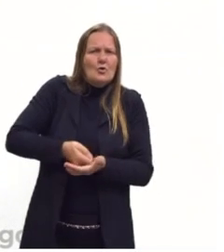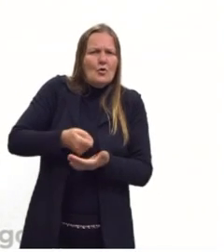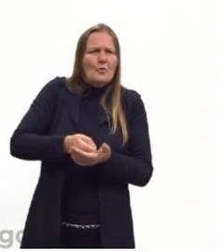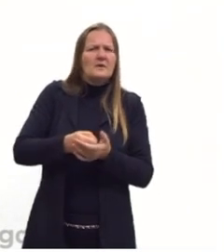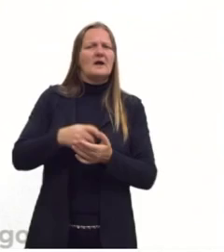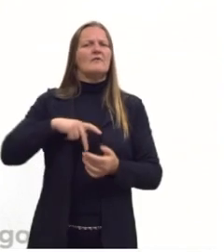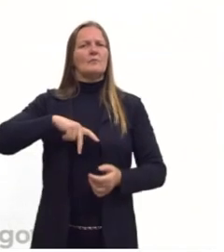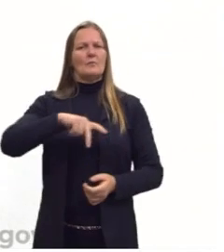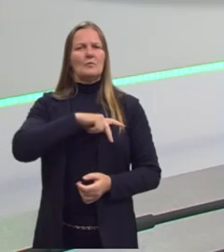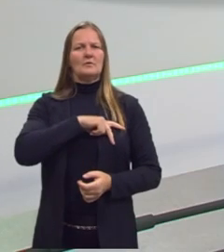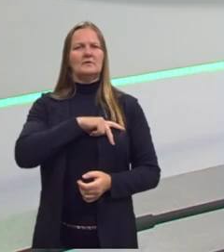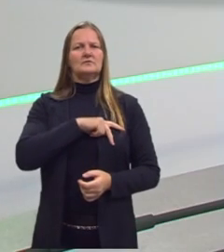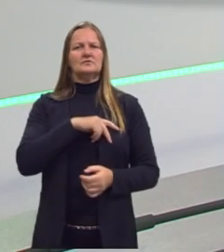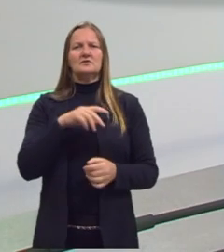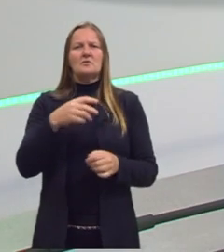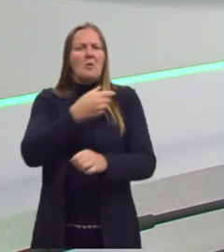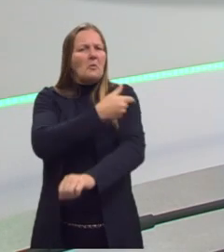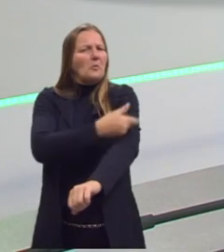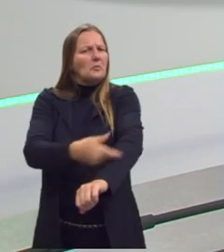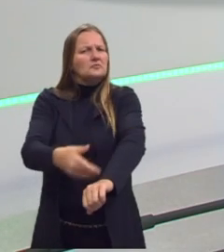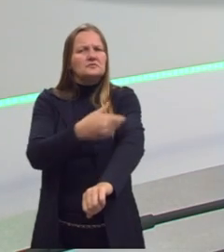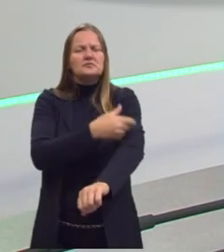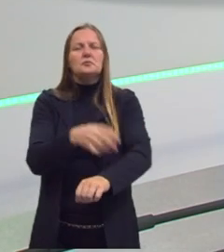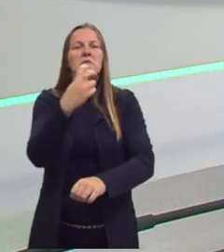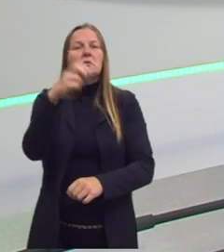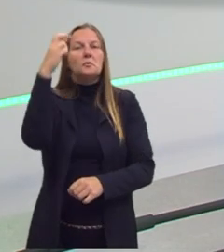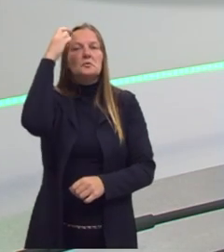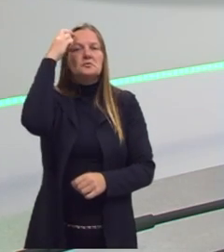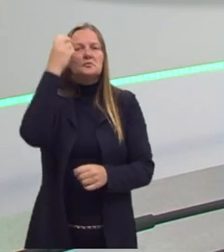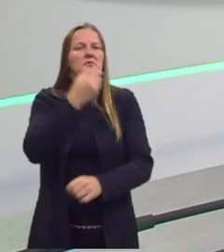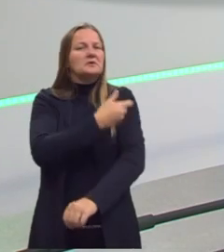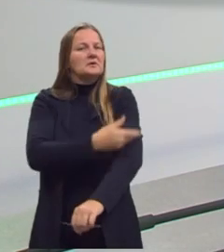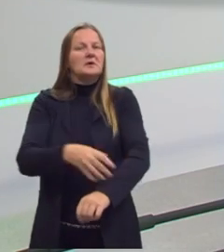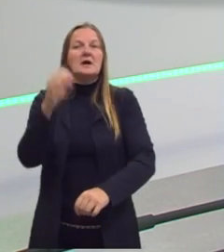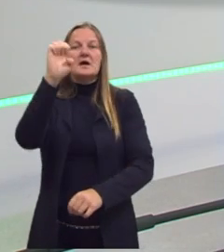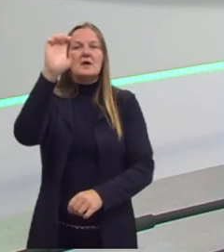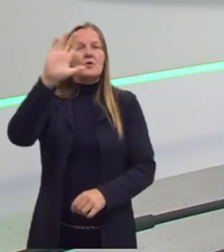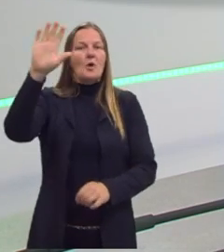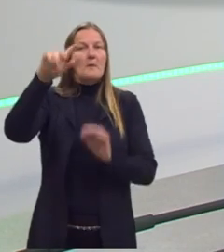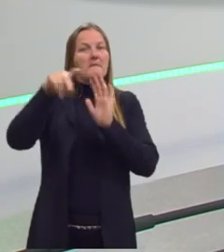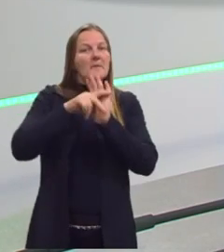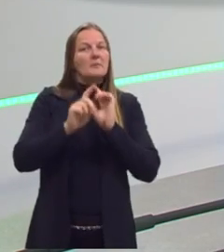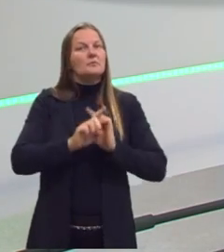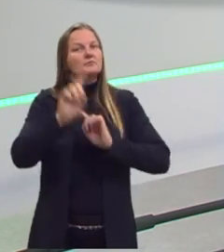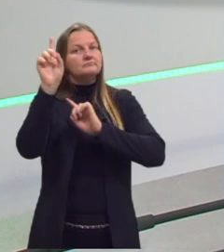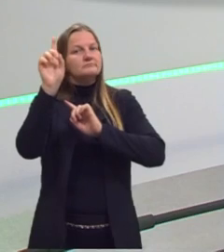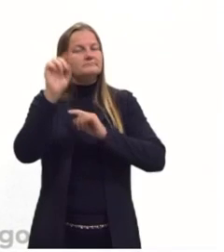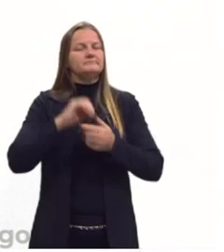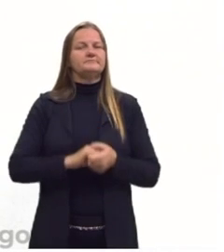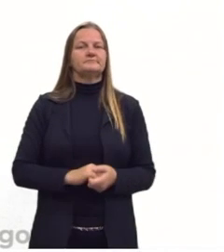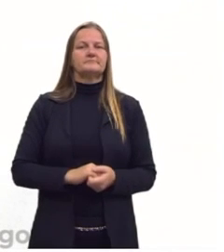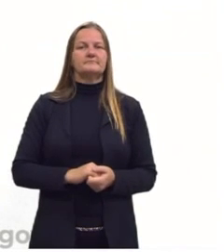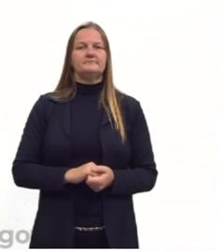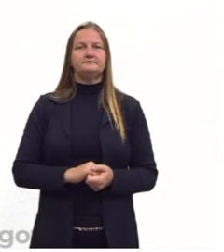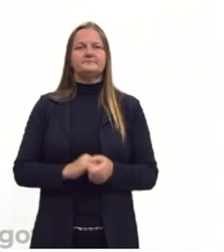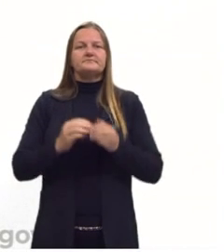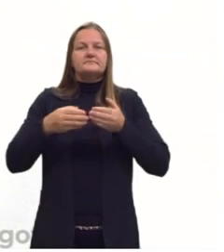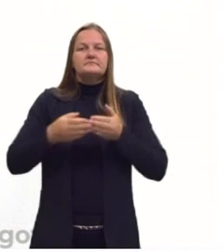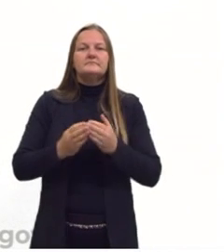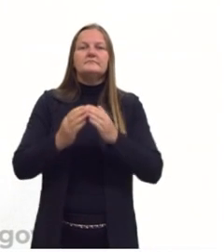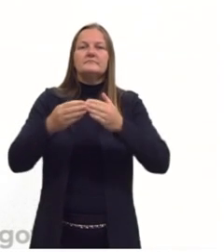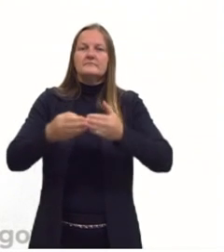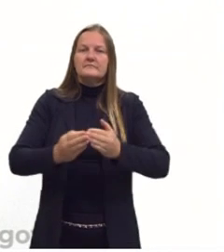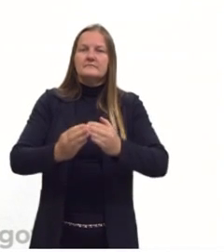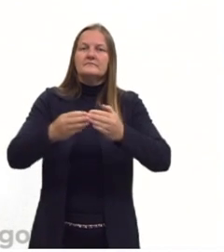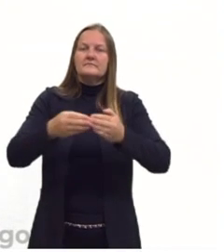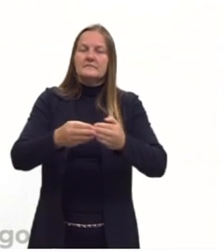populações a adotar costumes, a cultura, os hábitos europeus. Então, essas grandes navegações, elas